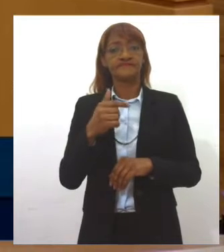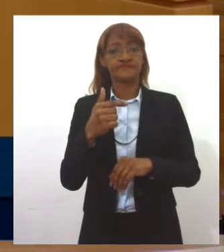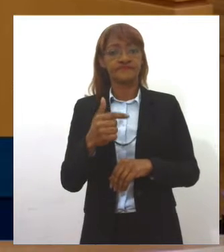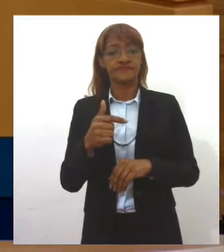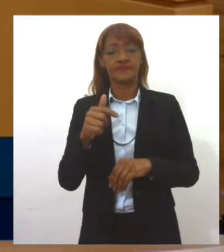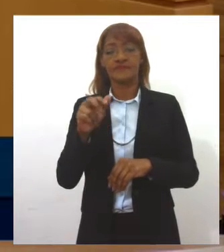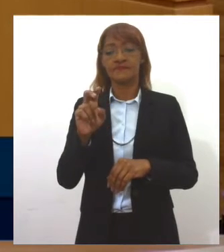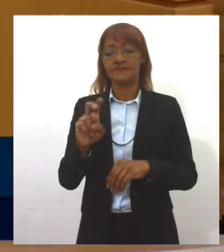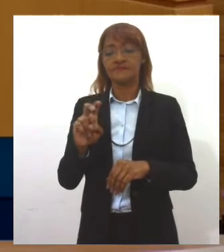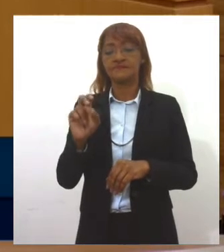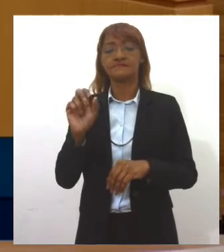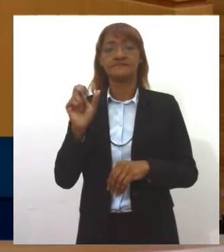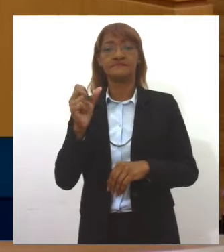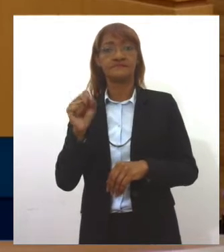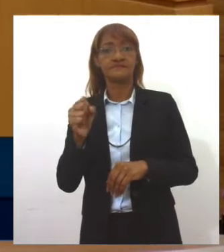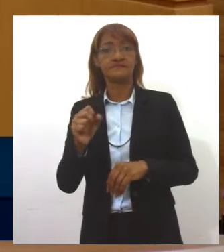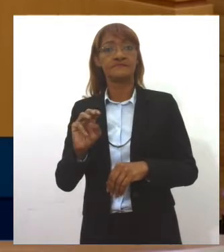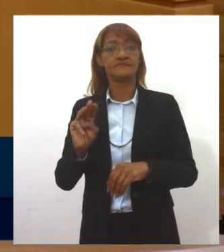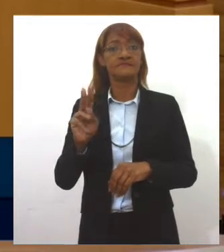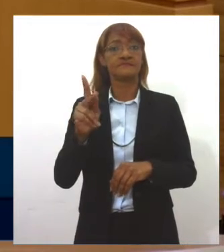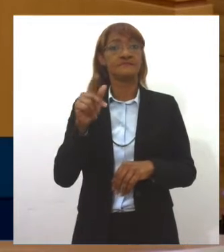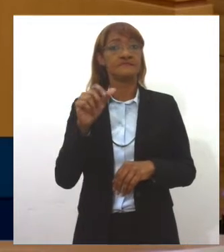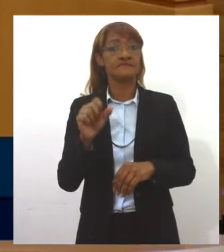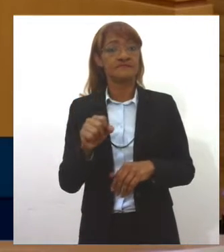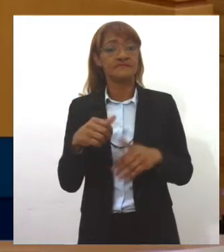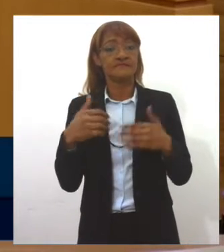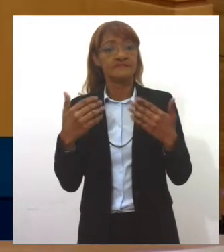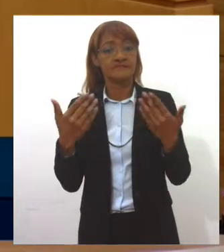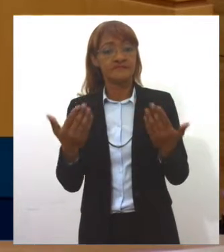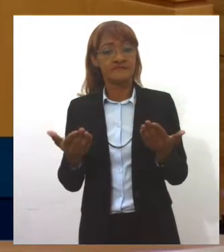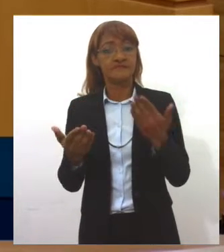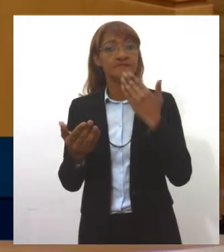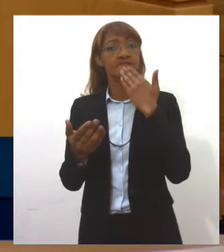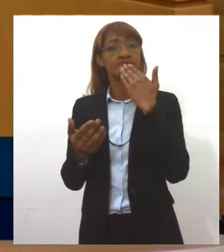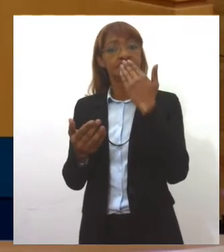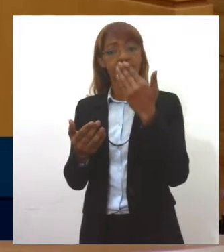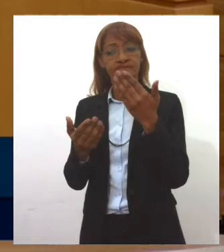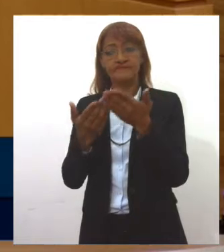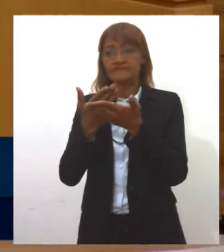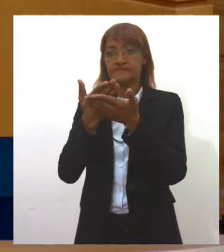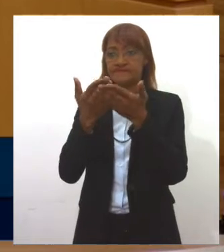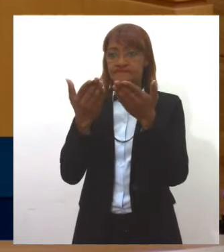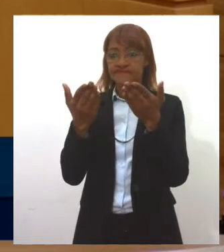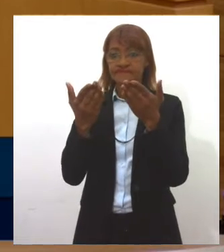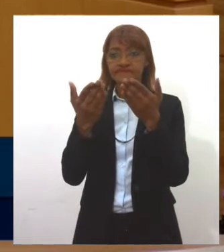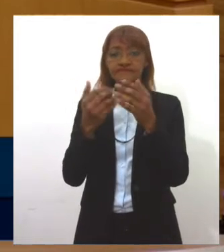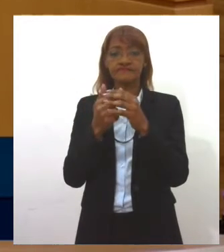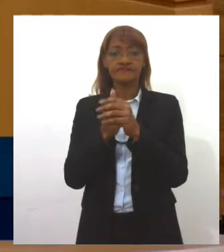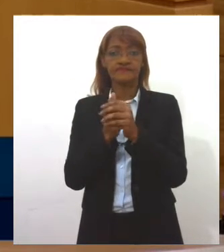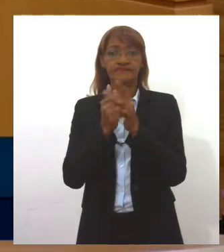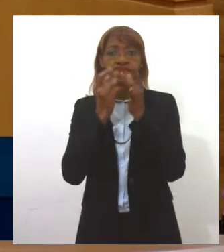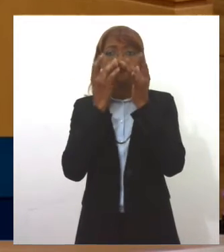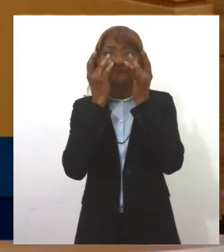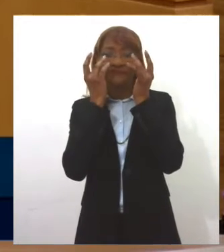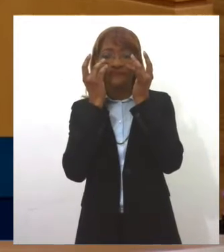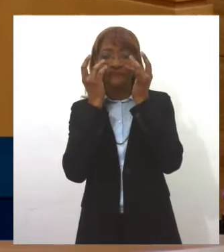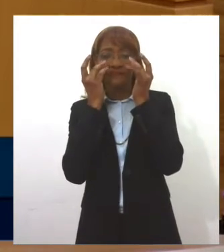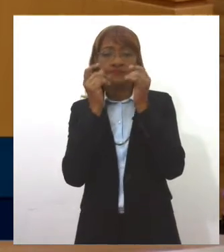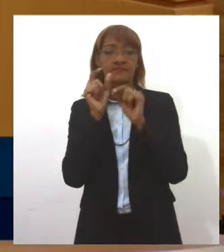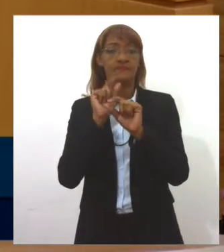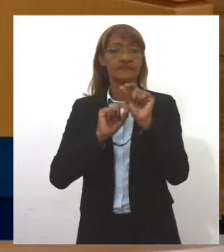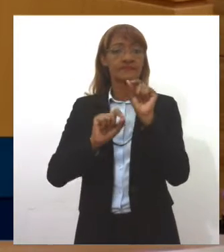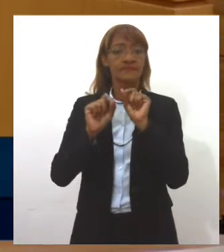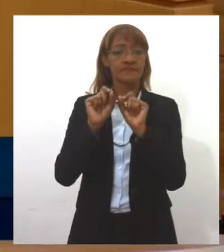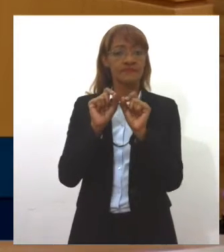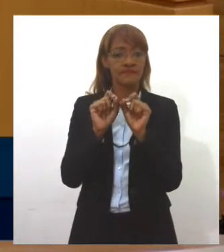258 milhões de reais. E o que é que eu peço a atenção de quem está nos acompanhando? É que verifique aquela